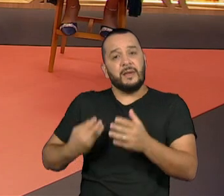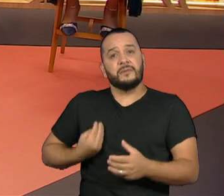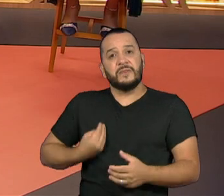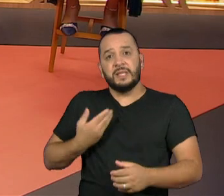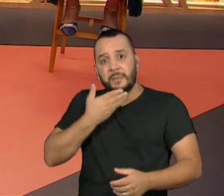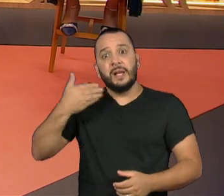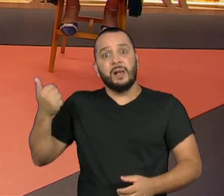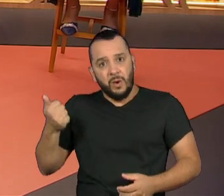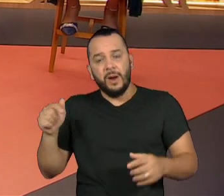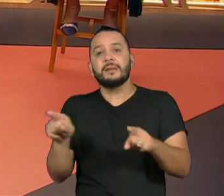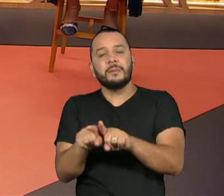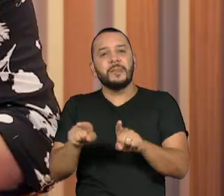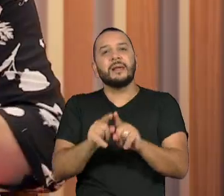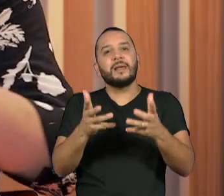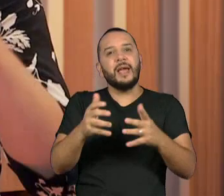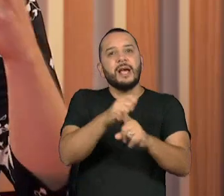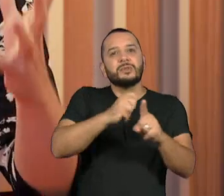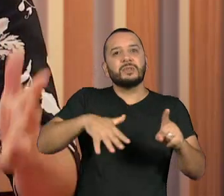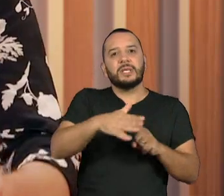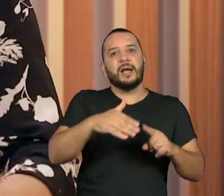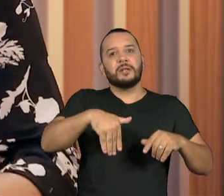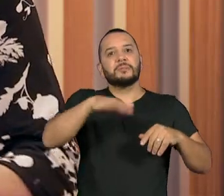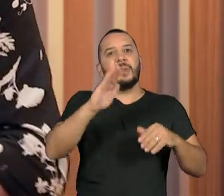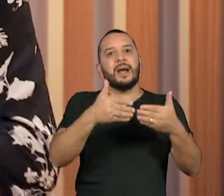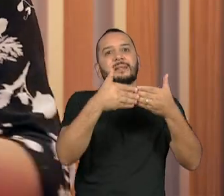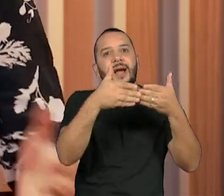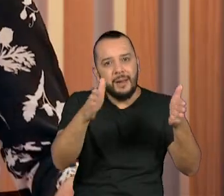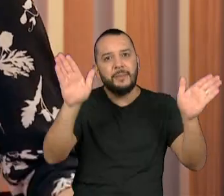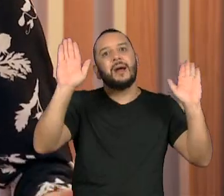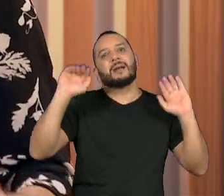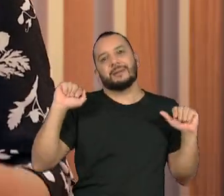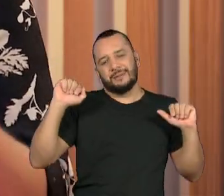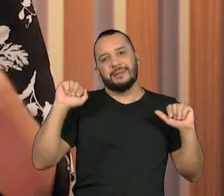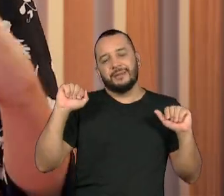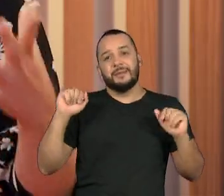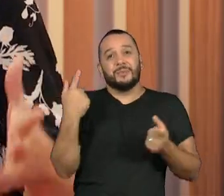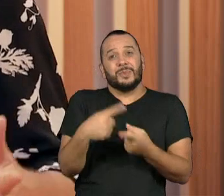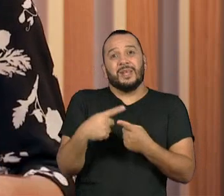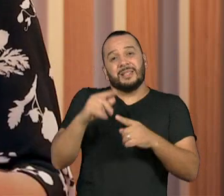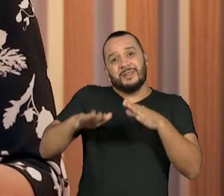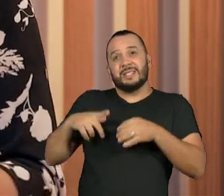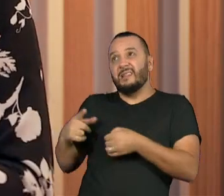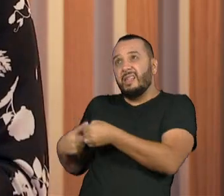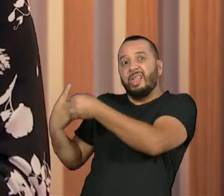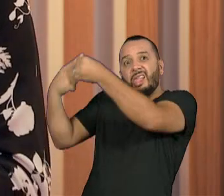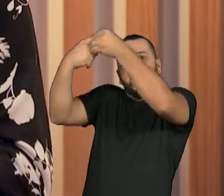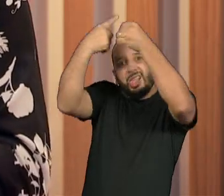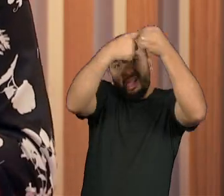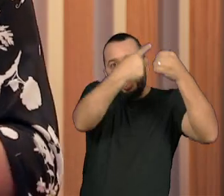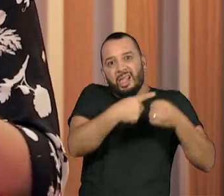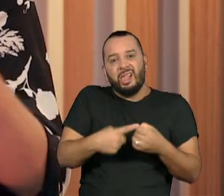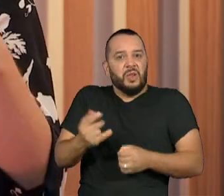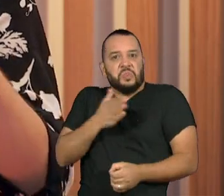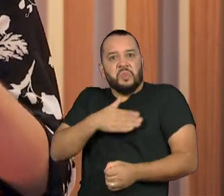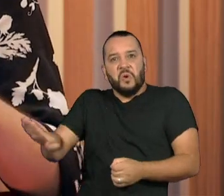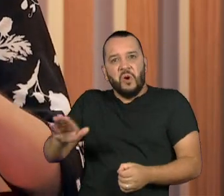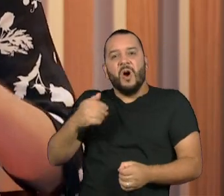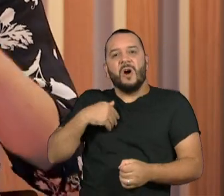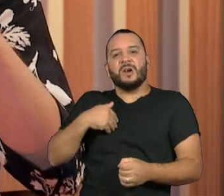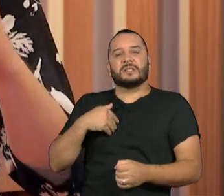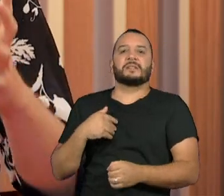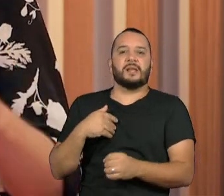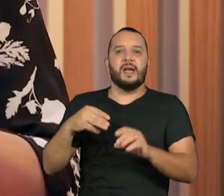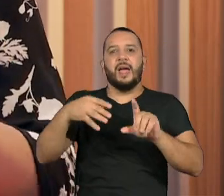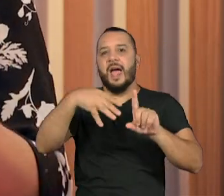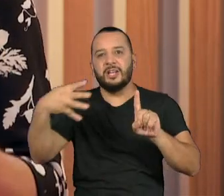tolerante, que convive melhor com pessoas que fogem dos padrões de gênero. Então, ou seja, a gente começa a poder